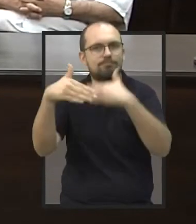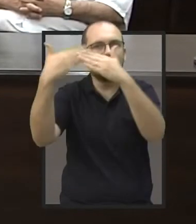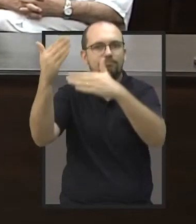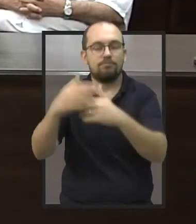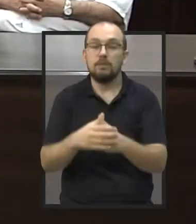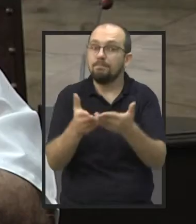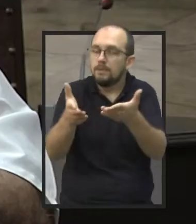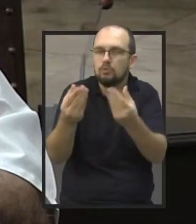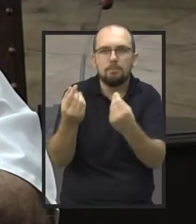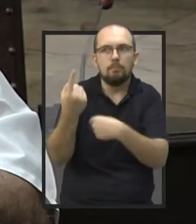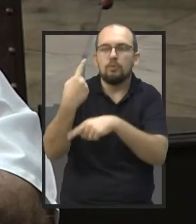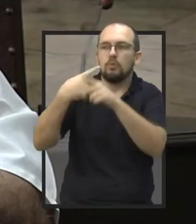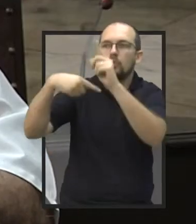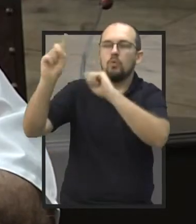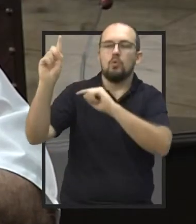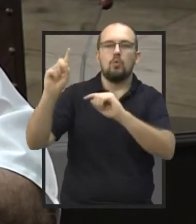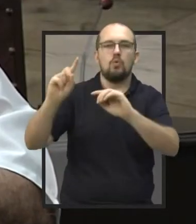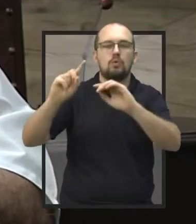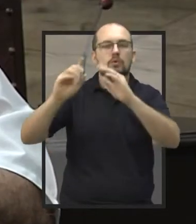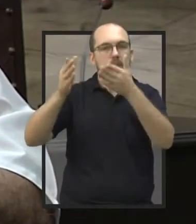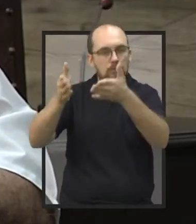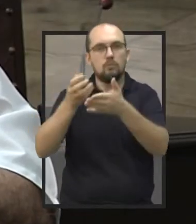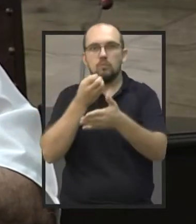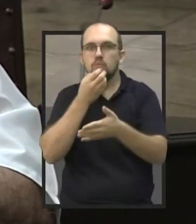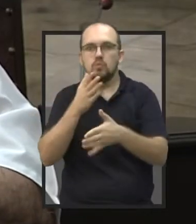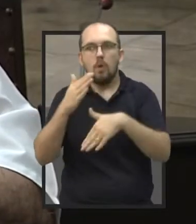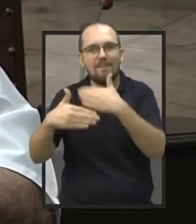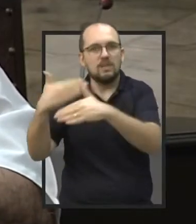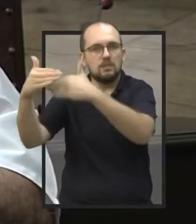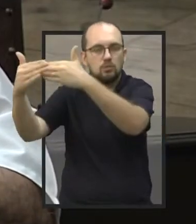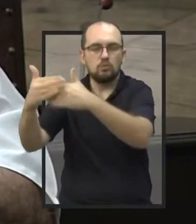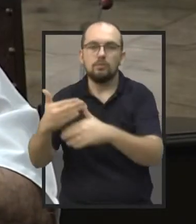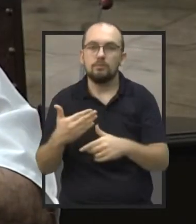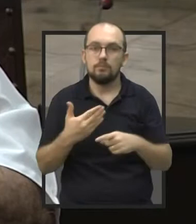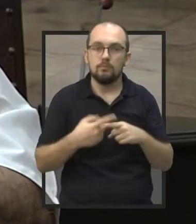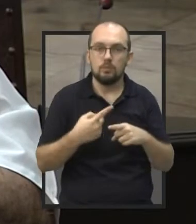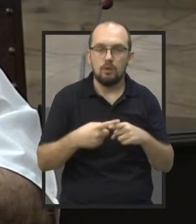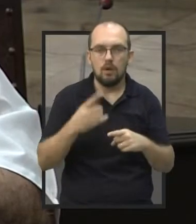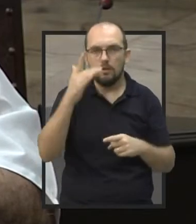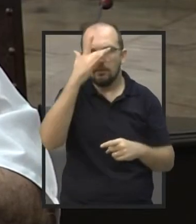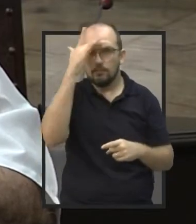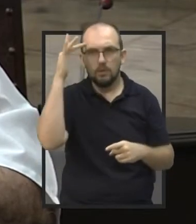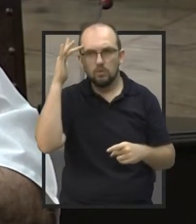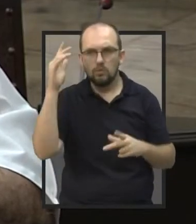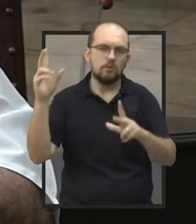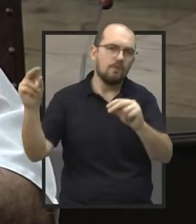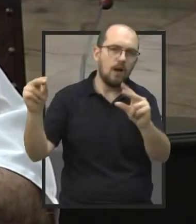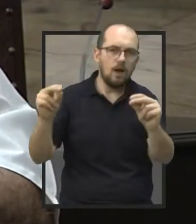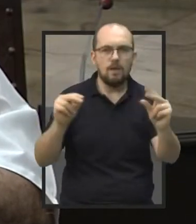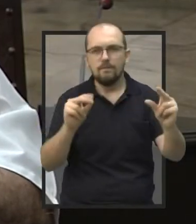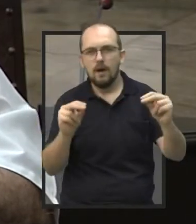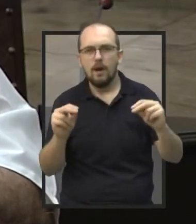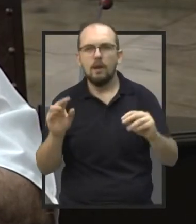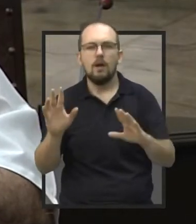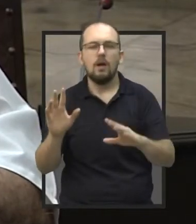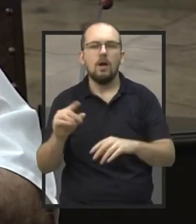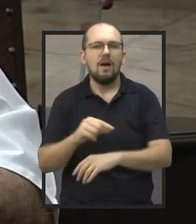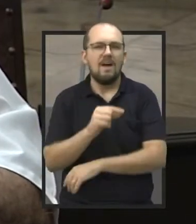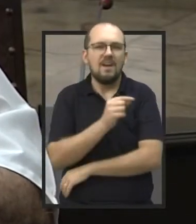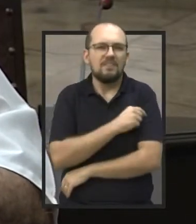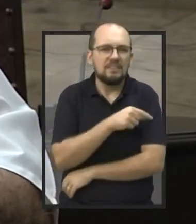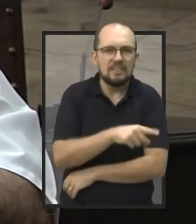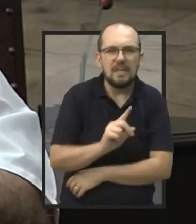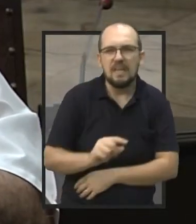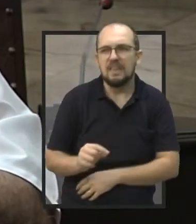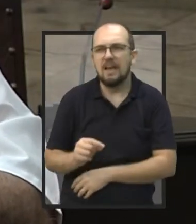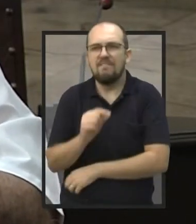grande, muito grande isso, entendeu? Então, as pessoas comentam que para não fazer vacina disso, vacina